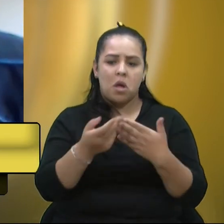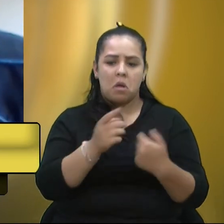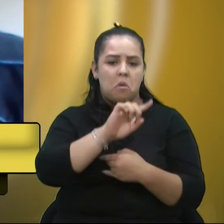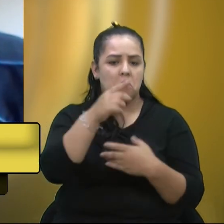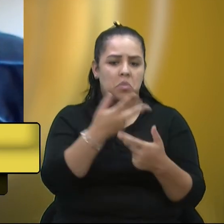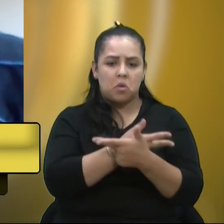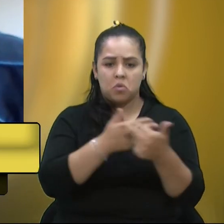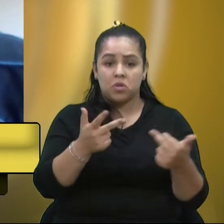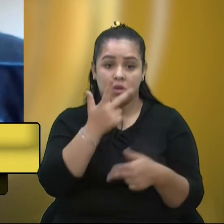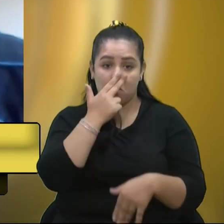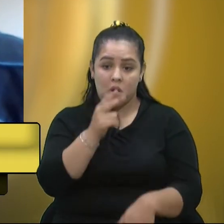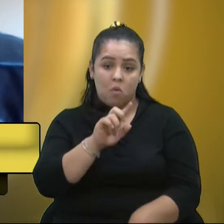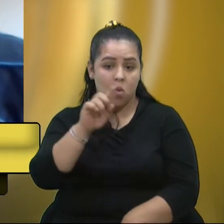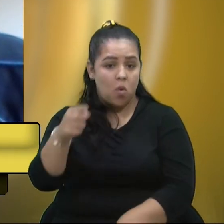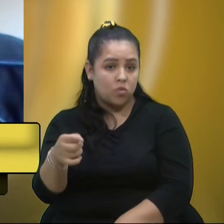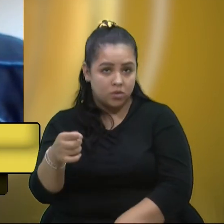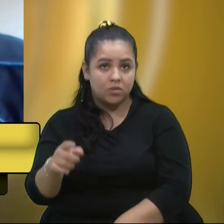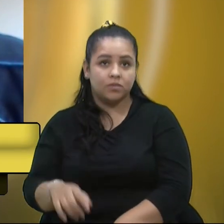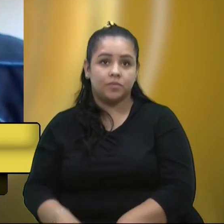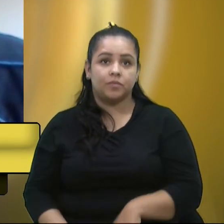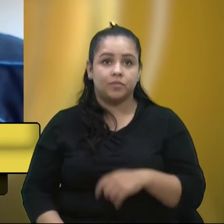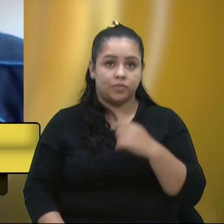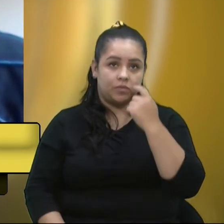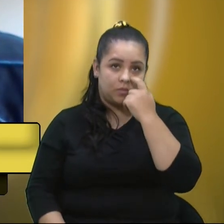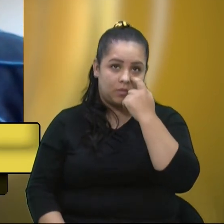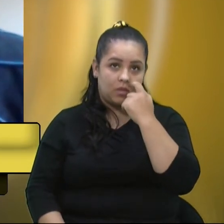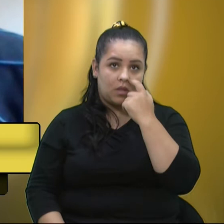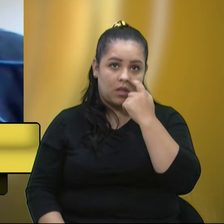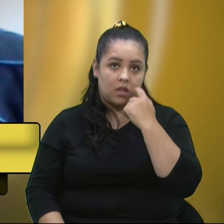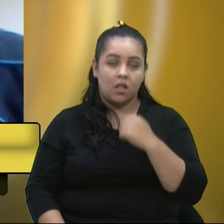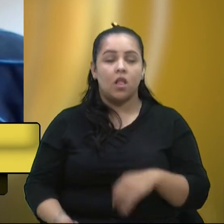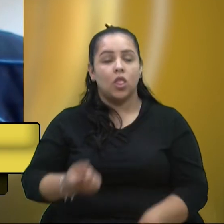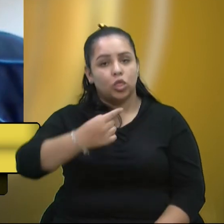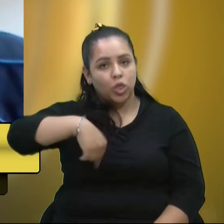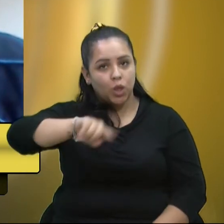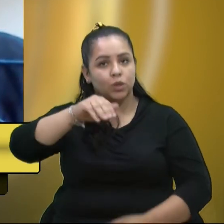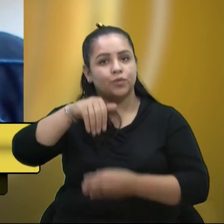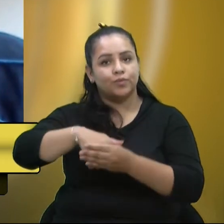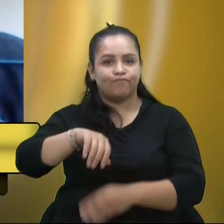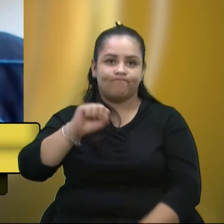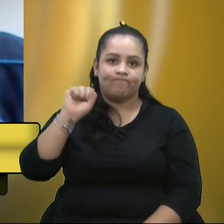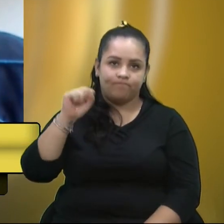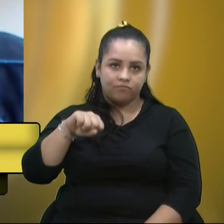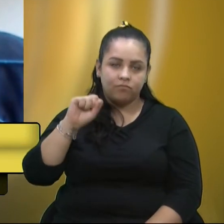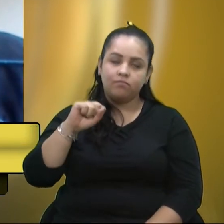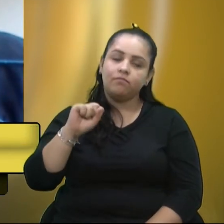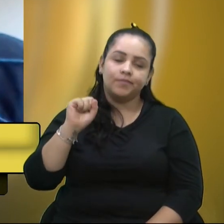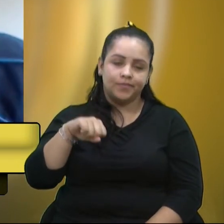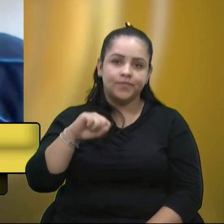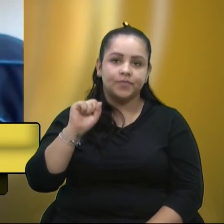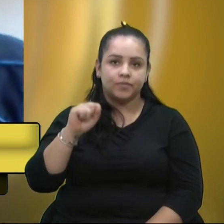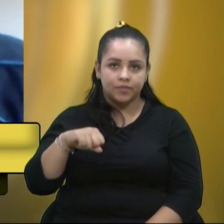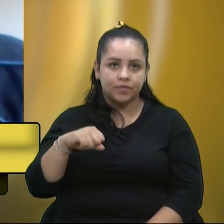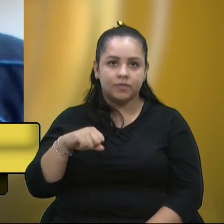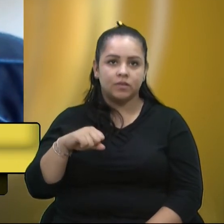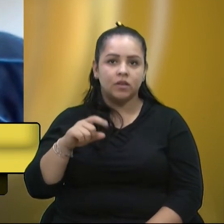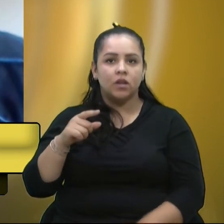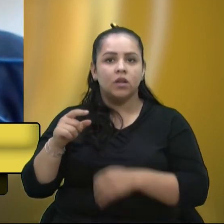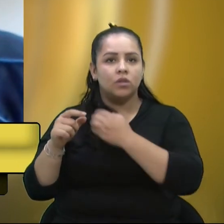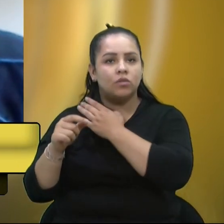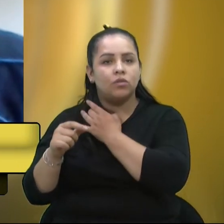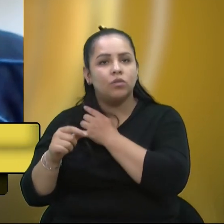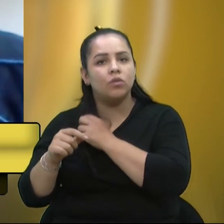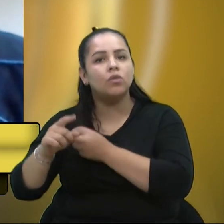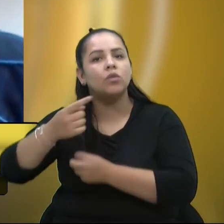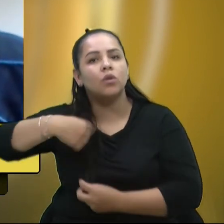vida, como os demais pares. Então, votaríamos favoráveis, de fato. Vamos